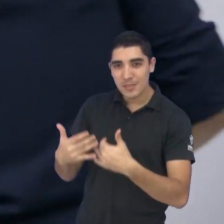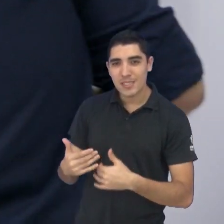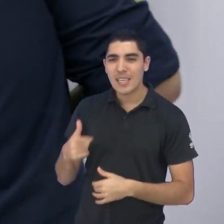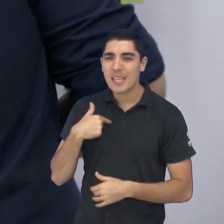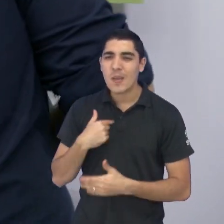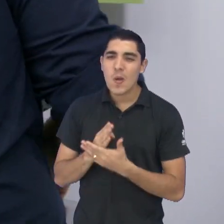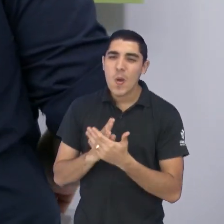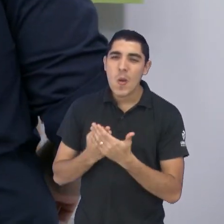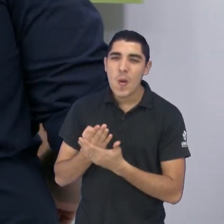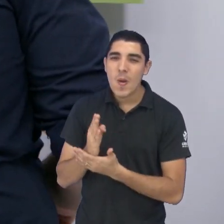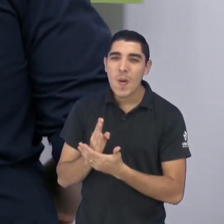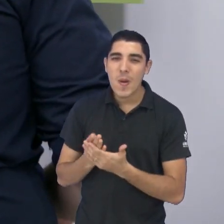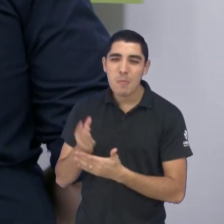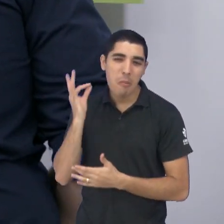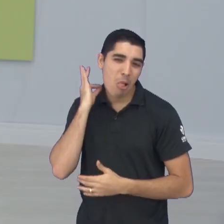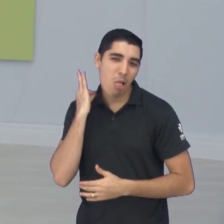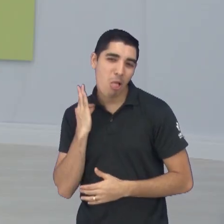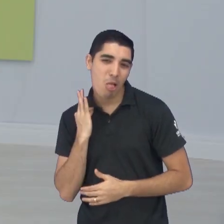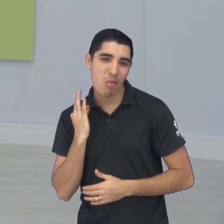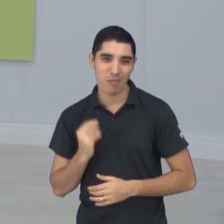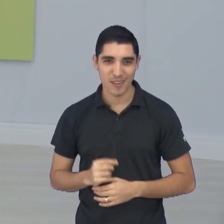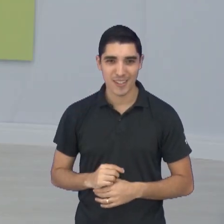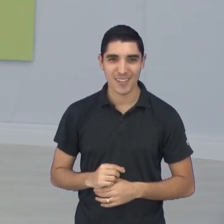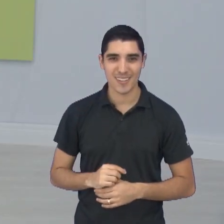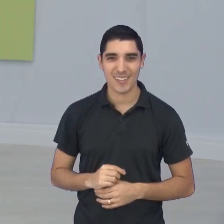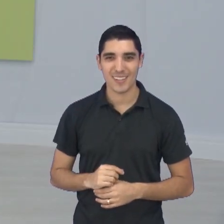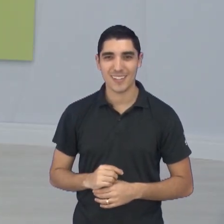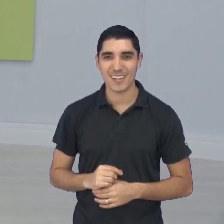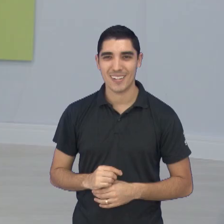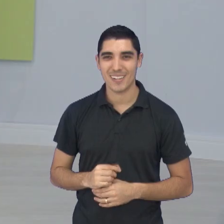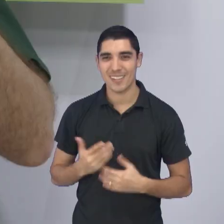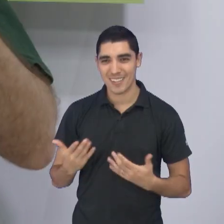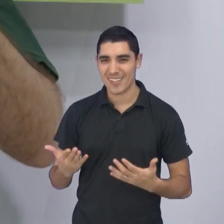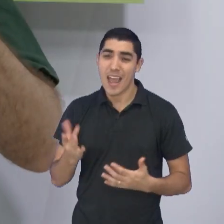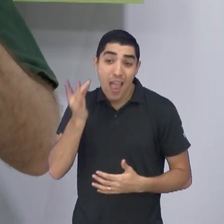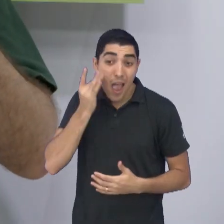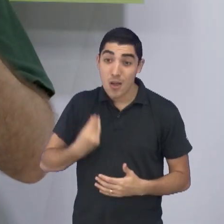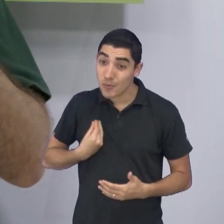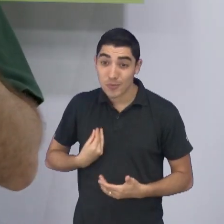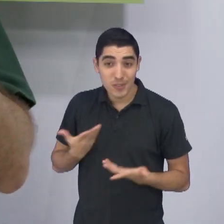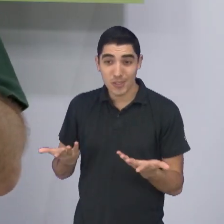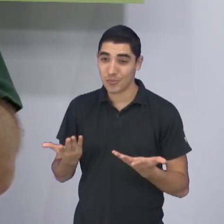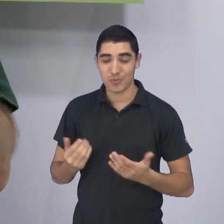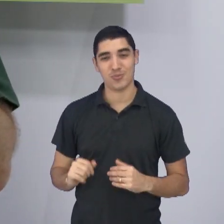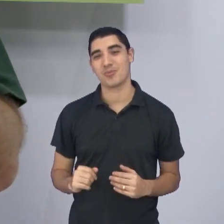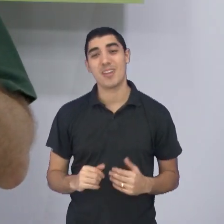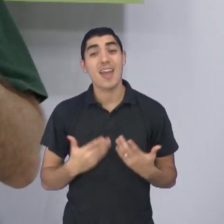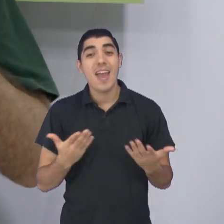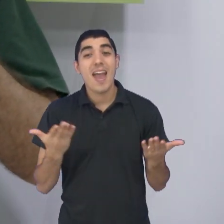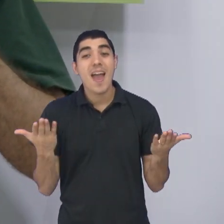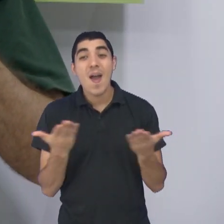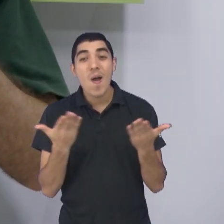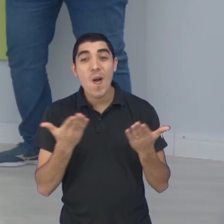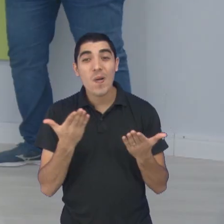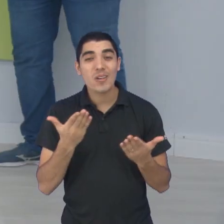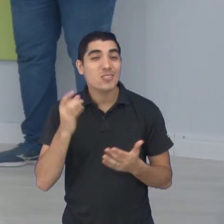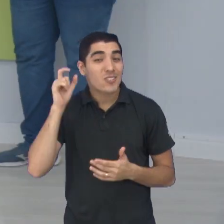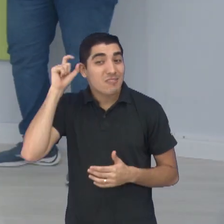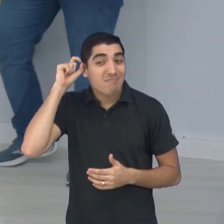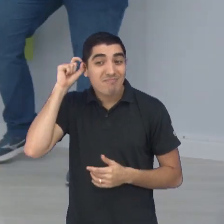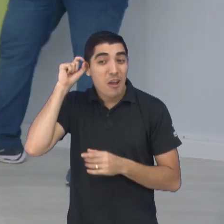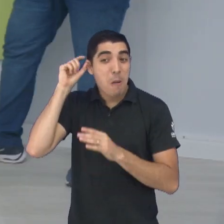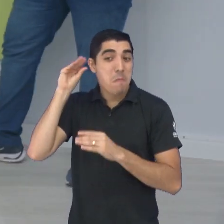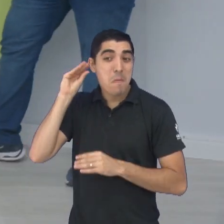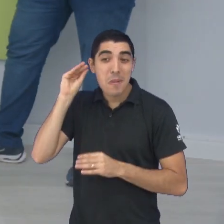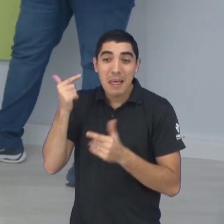me incomodando esse cabo aqui, ó. Ah! Por exemplo, antes... O programa ao vivo é sempre me incomodando porque isso aqui hoje está só de enfeite. Está só